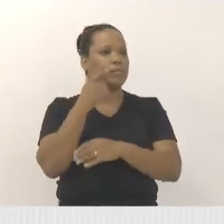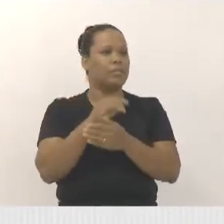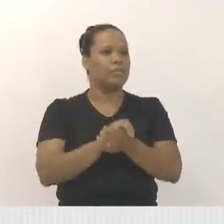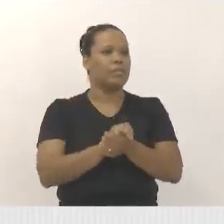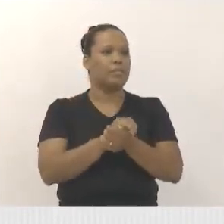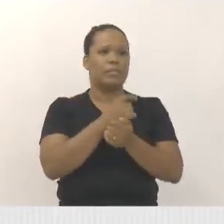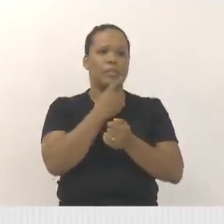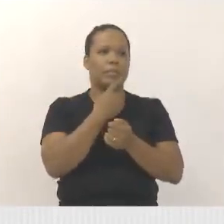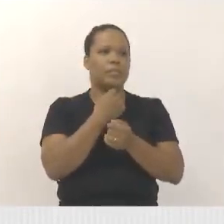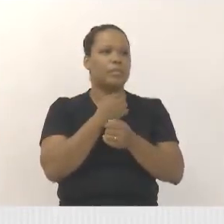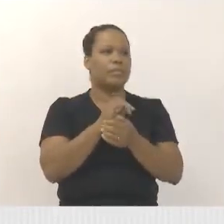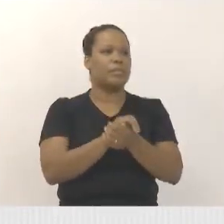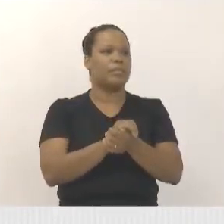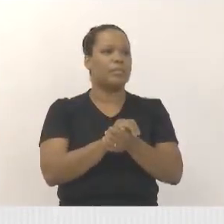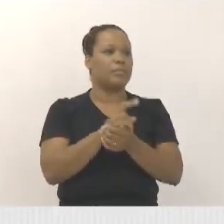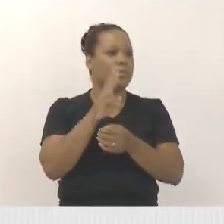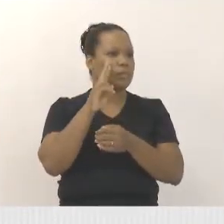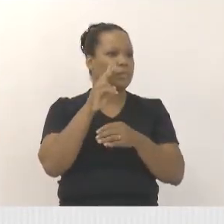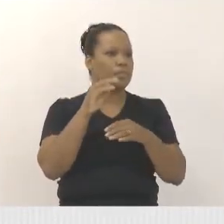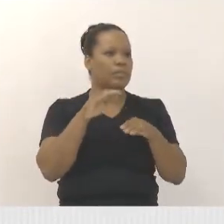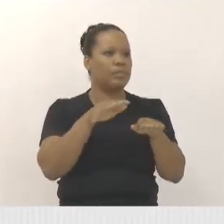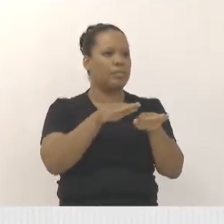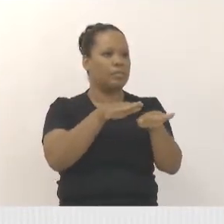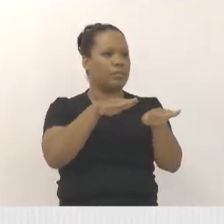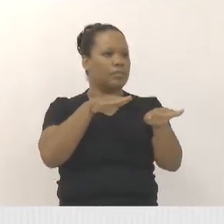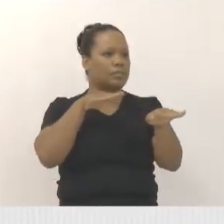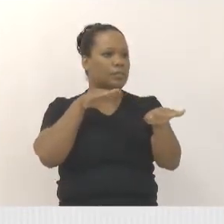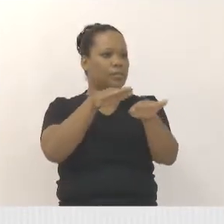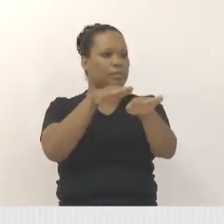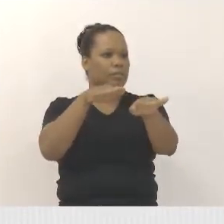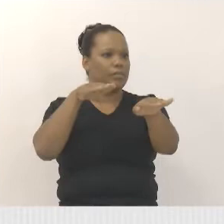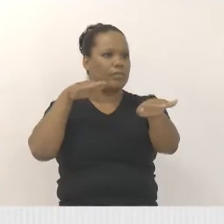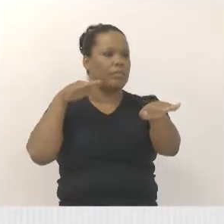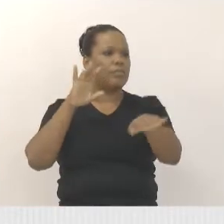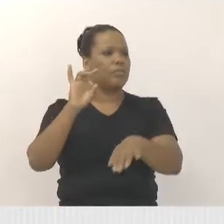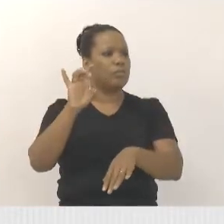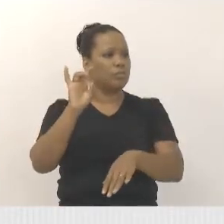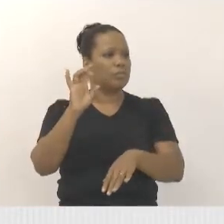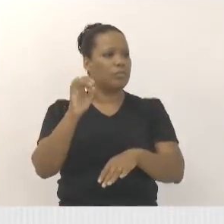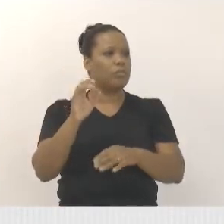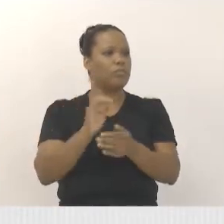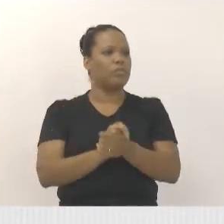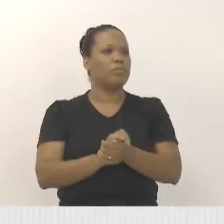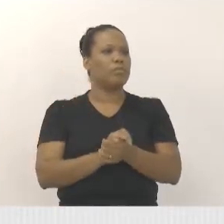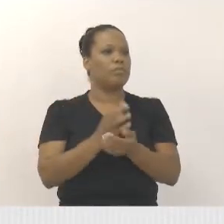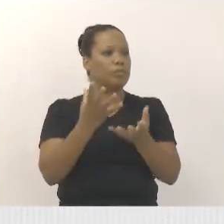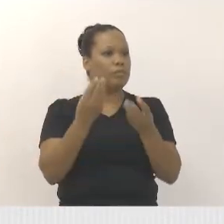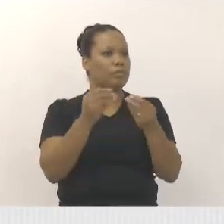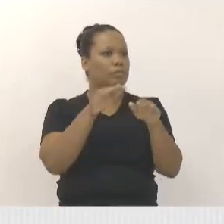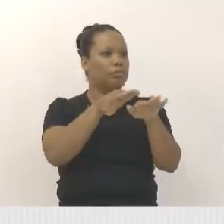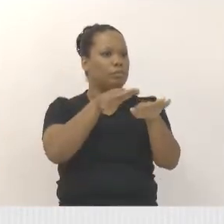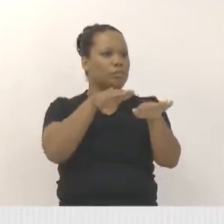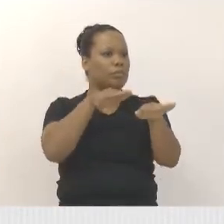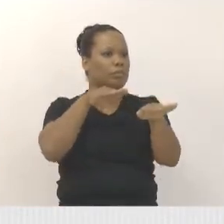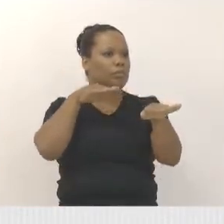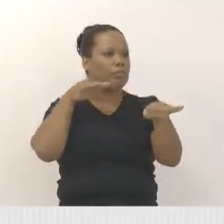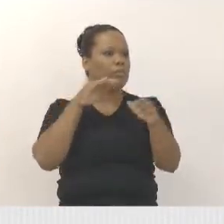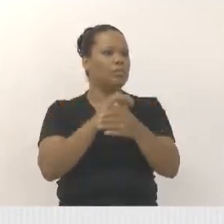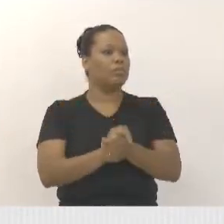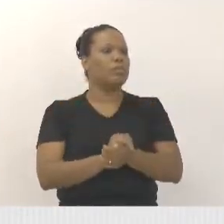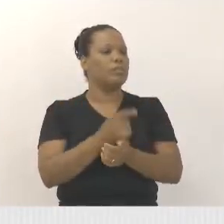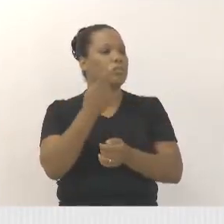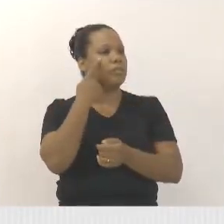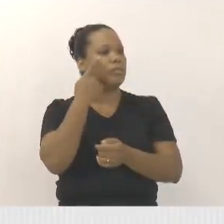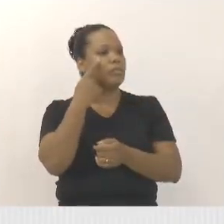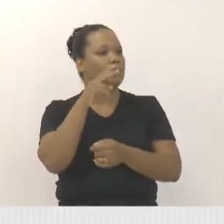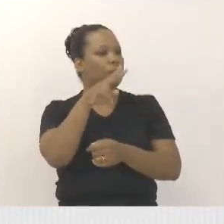quantidade de carros que nós temos aqui dentro de um condomínio apenas. Olha quantos veículos nesses condomínios. E agora a gente vai